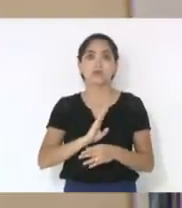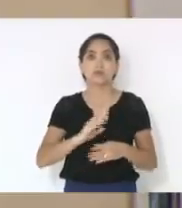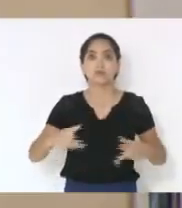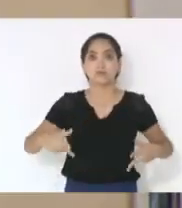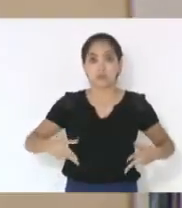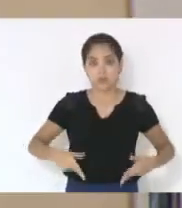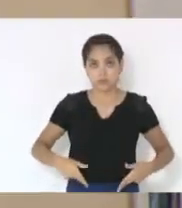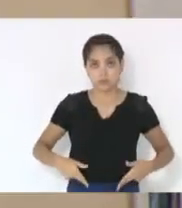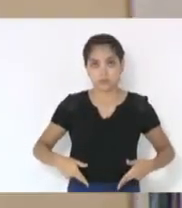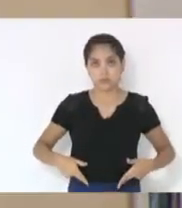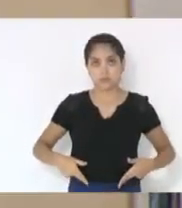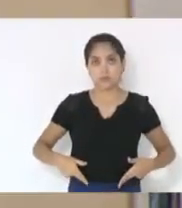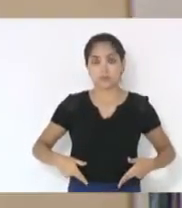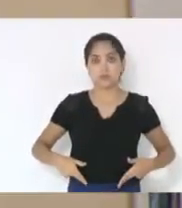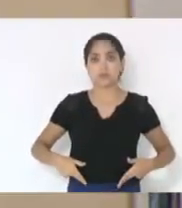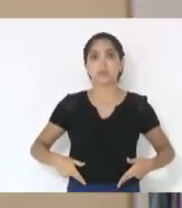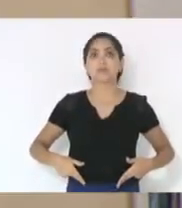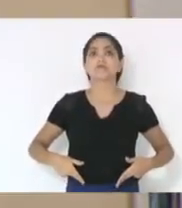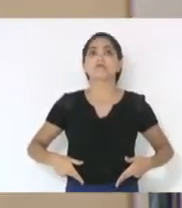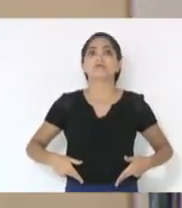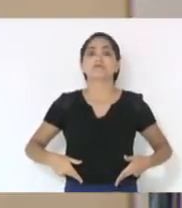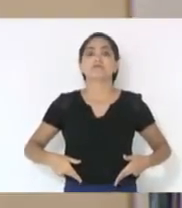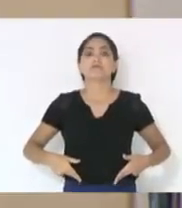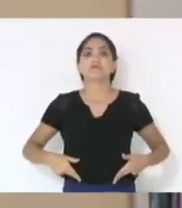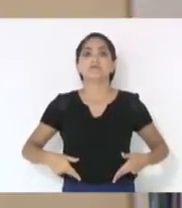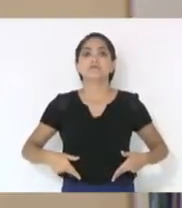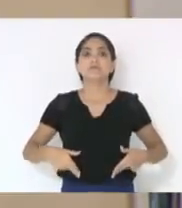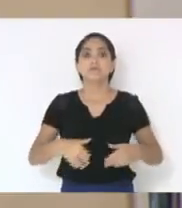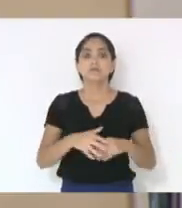digo, laqueadura tubária e vasectomia,